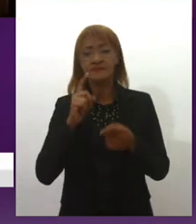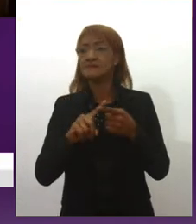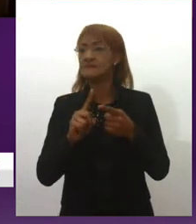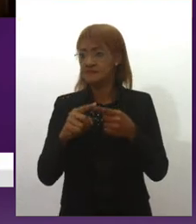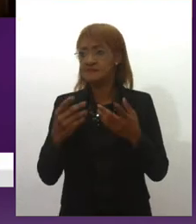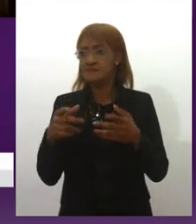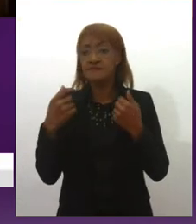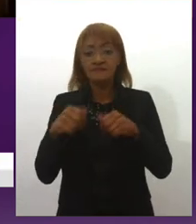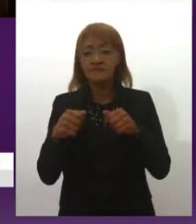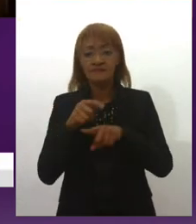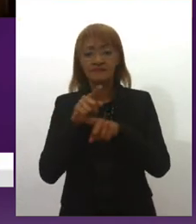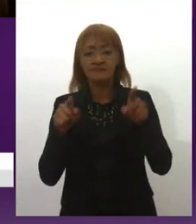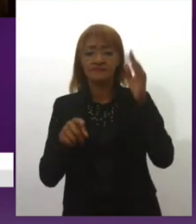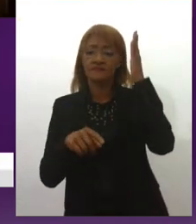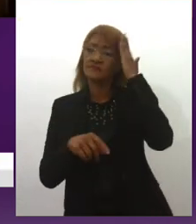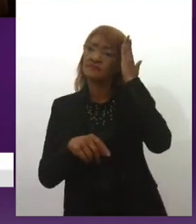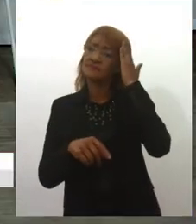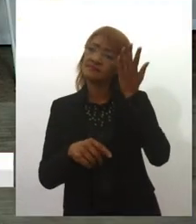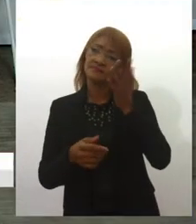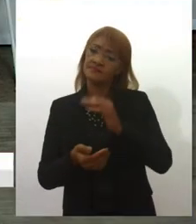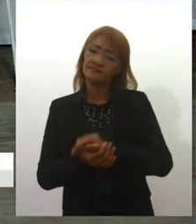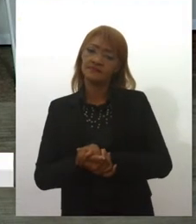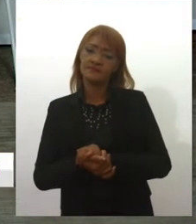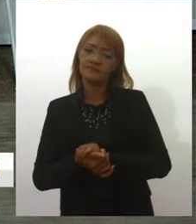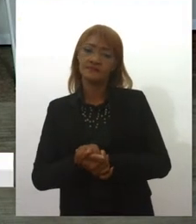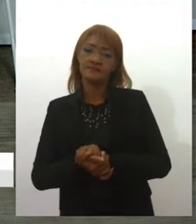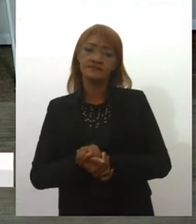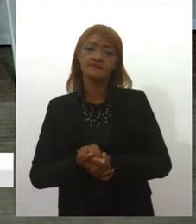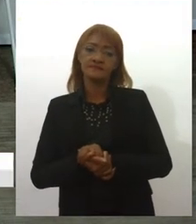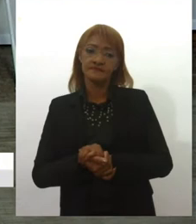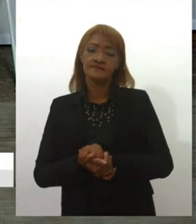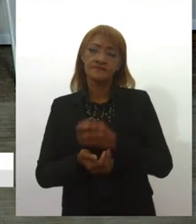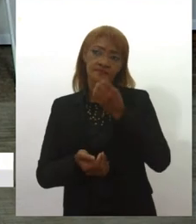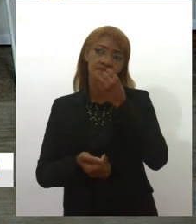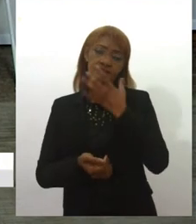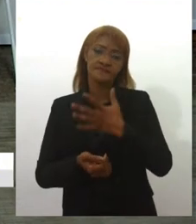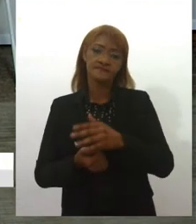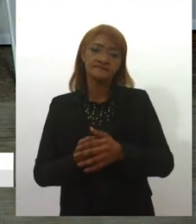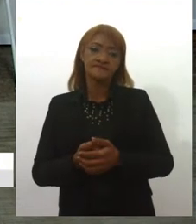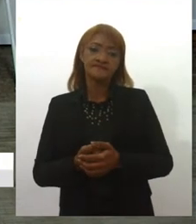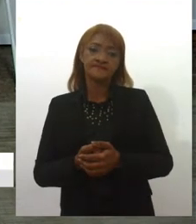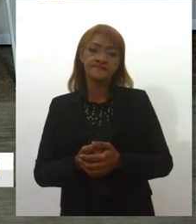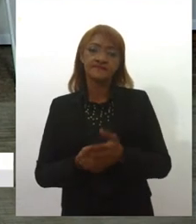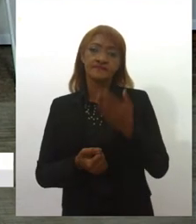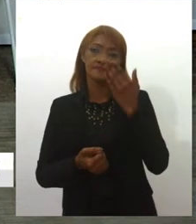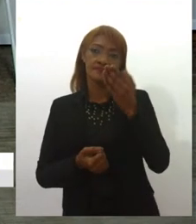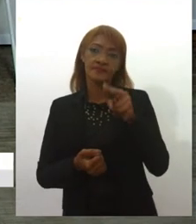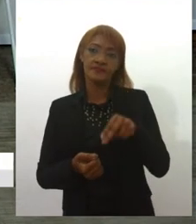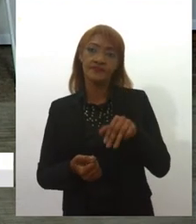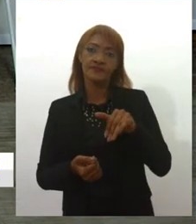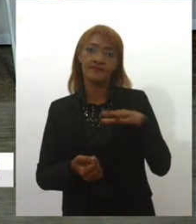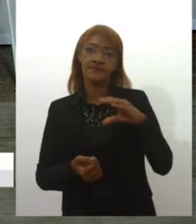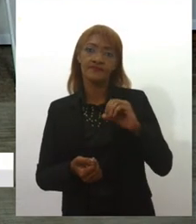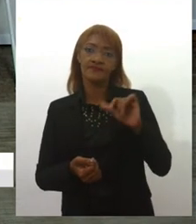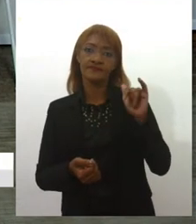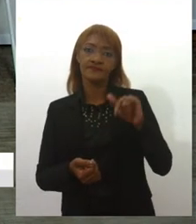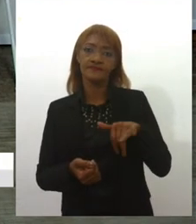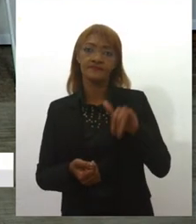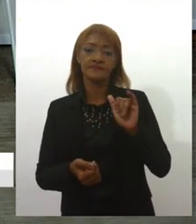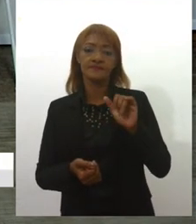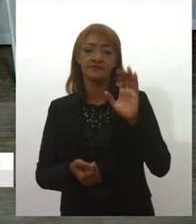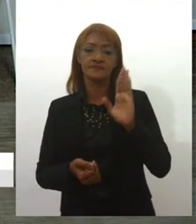disso no próprio instituto. Sim, maravilha. E você, Nicole, o que é que você vê aí nessa